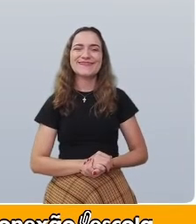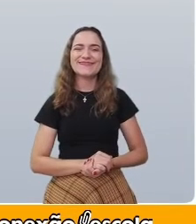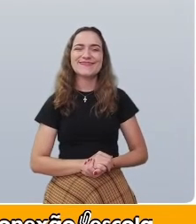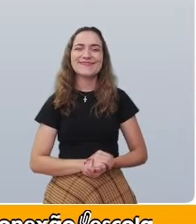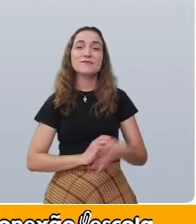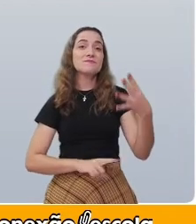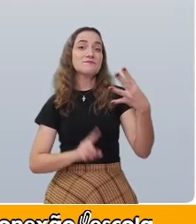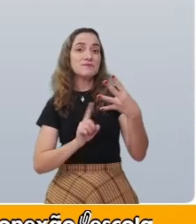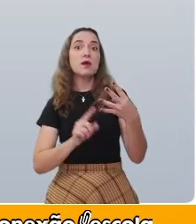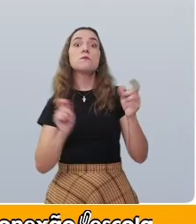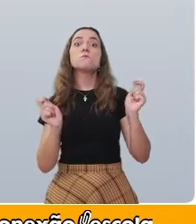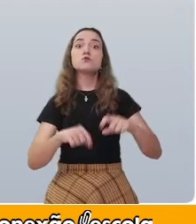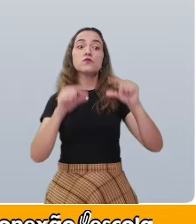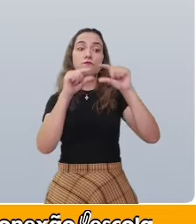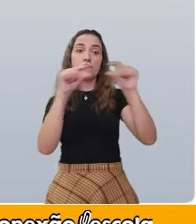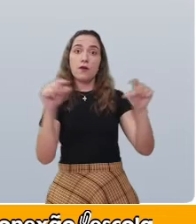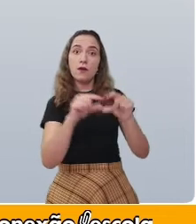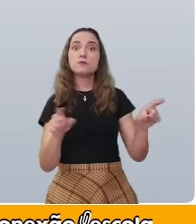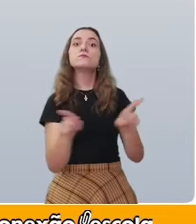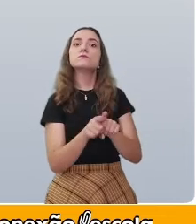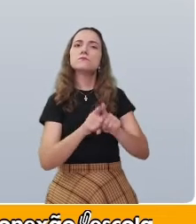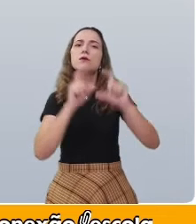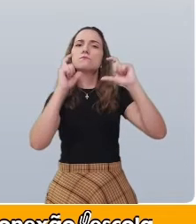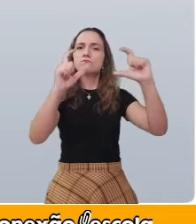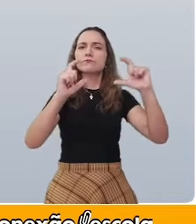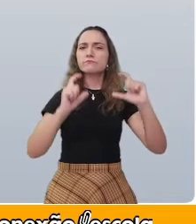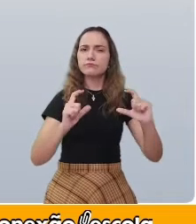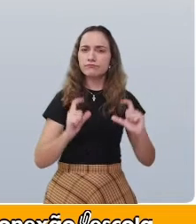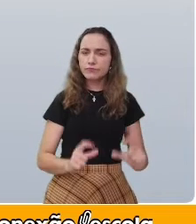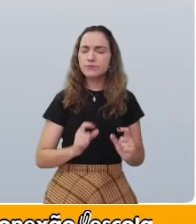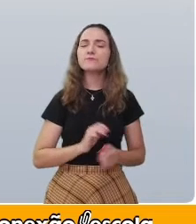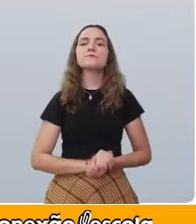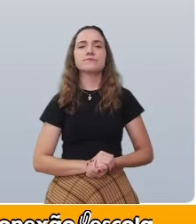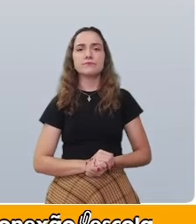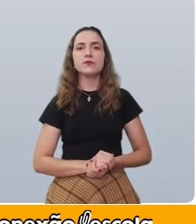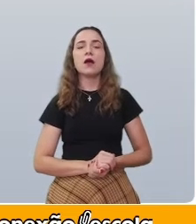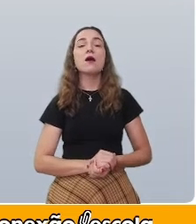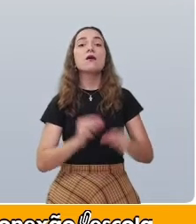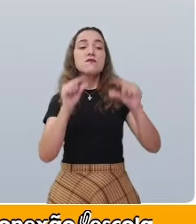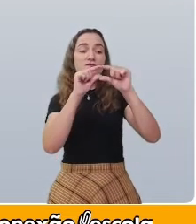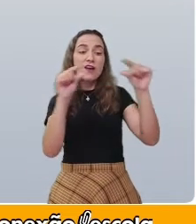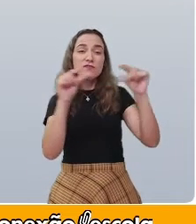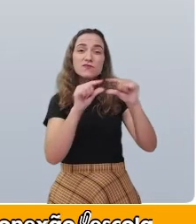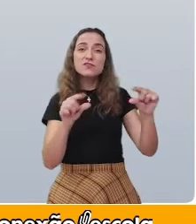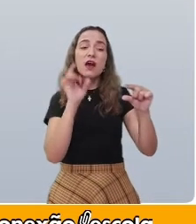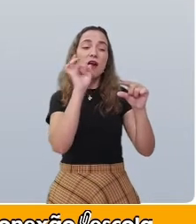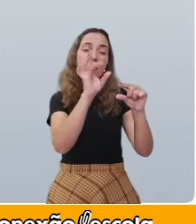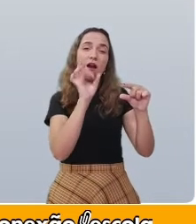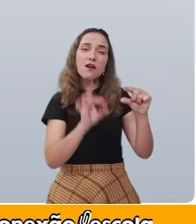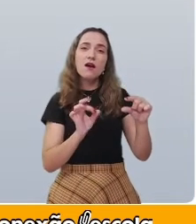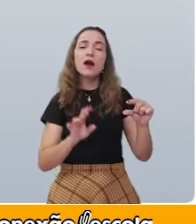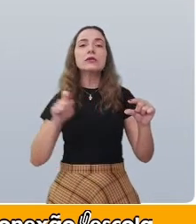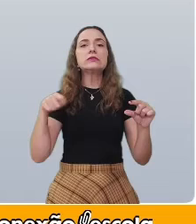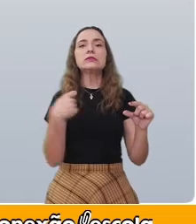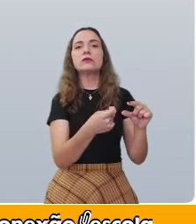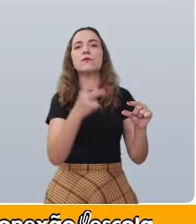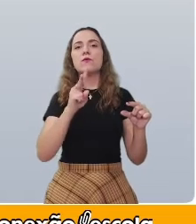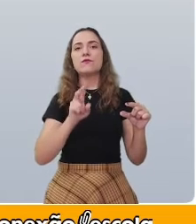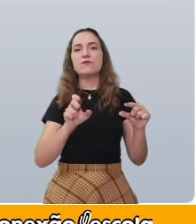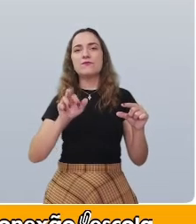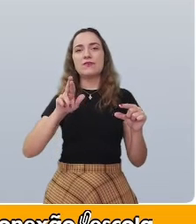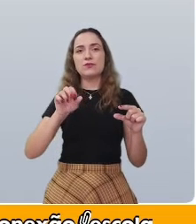Possui versos e estrofes. Cada linha de um poema é chamado de verso.